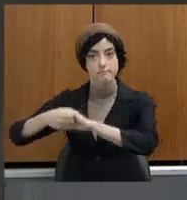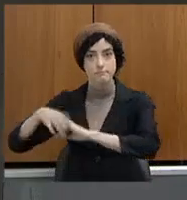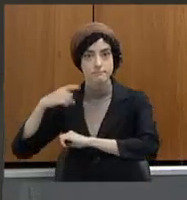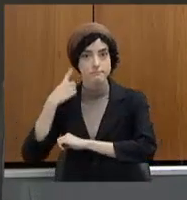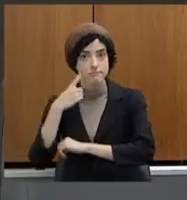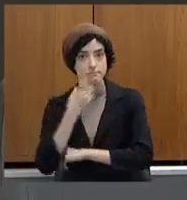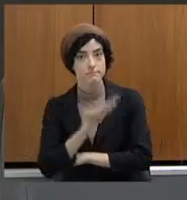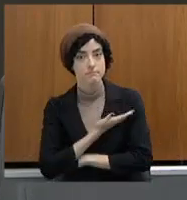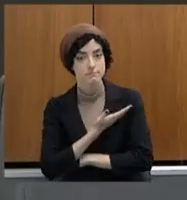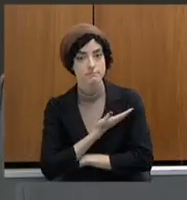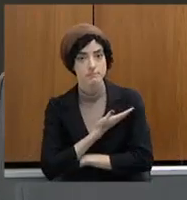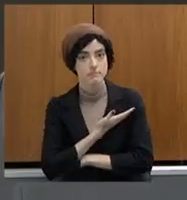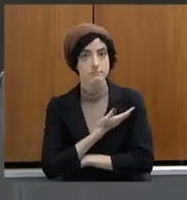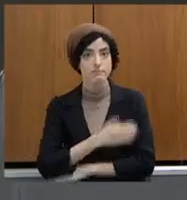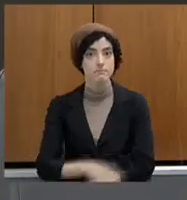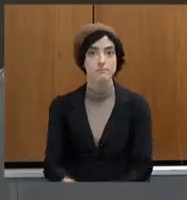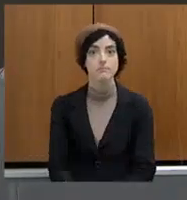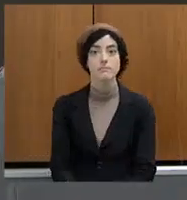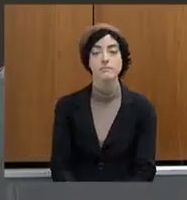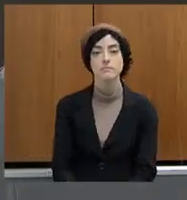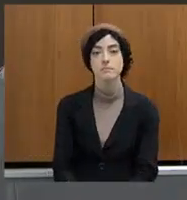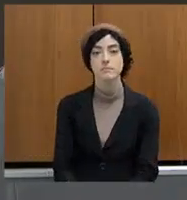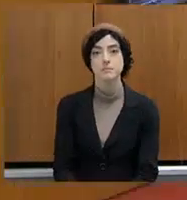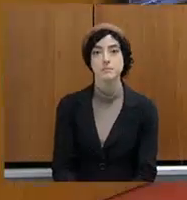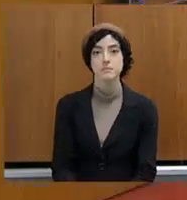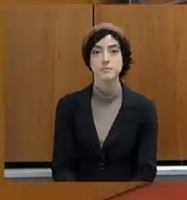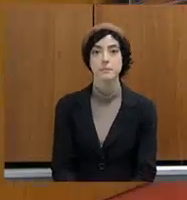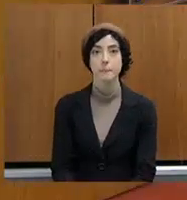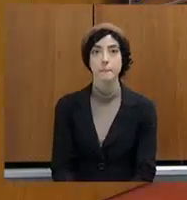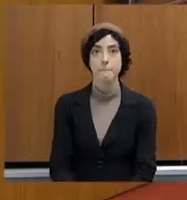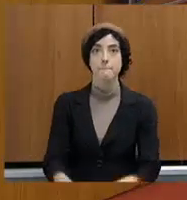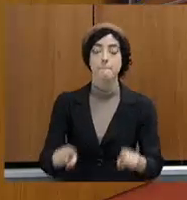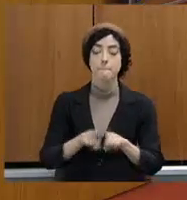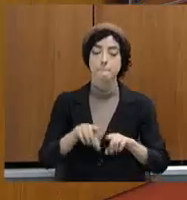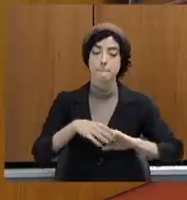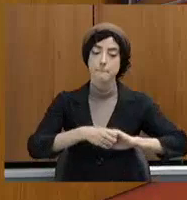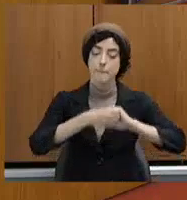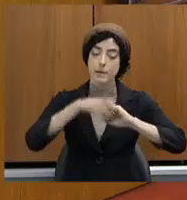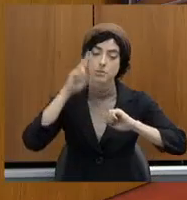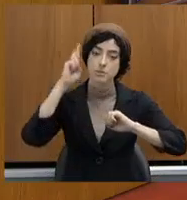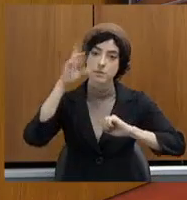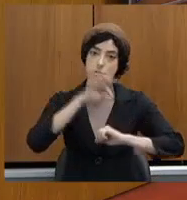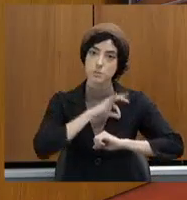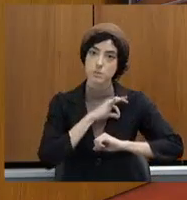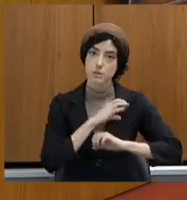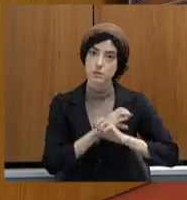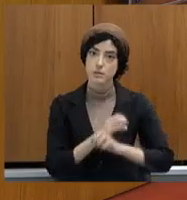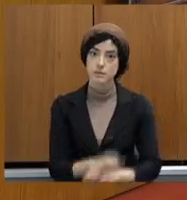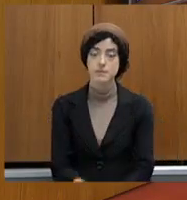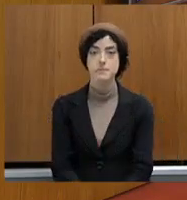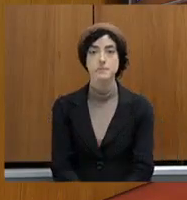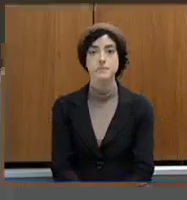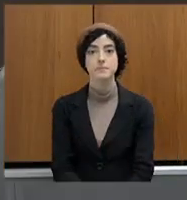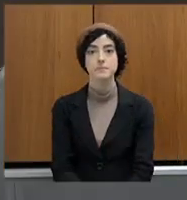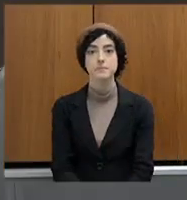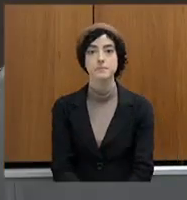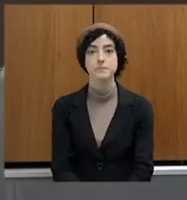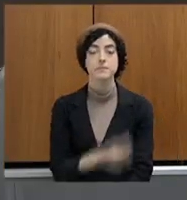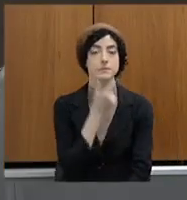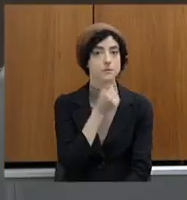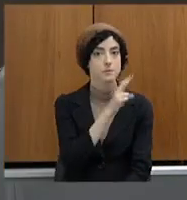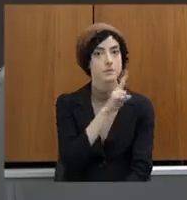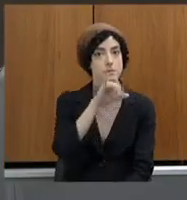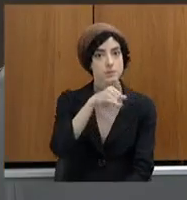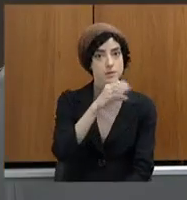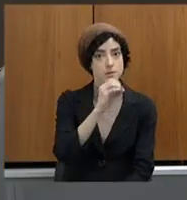João, todos aqueles que acompanham, cumprimentar também o nosso chefe de polícia, Dr. Joaquim. Dr. Joaquim, eu queria